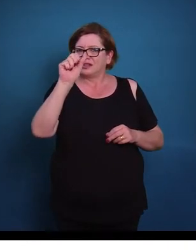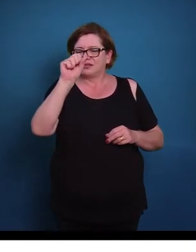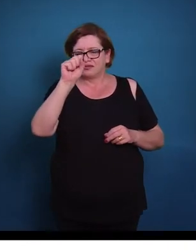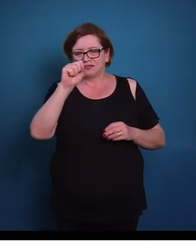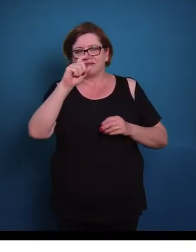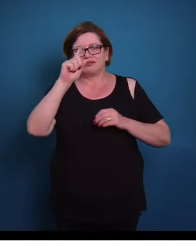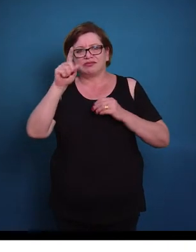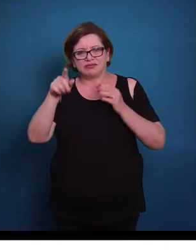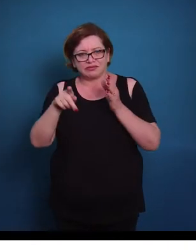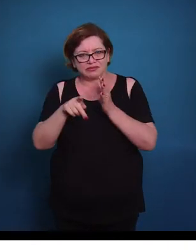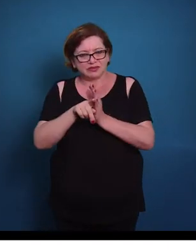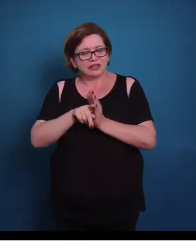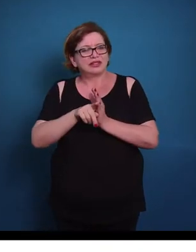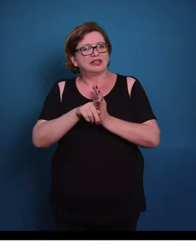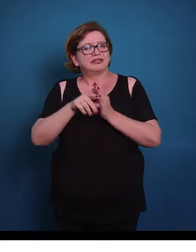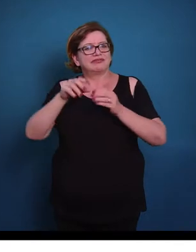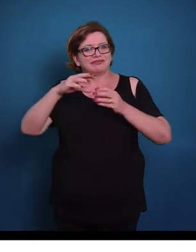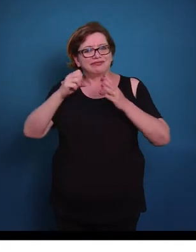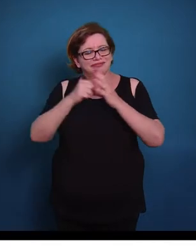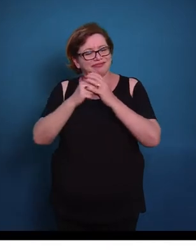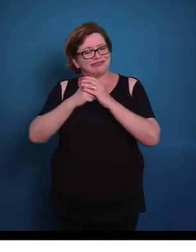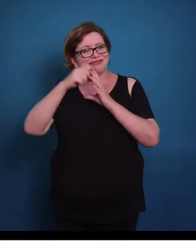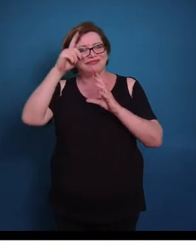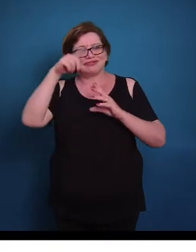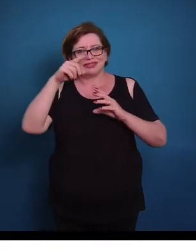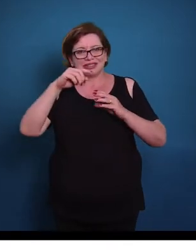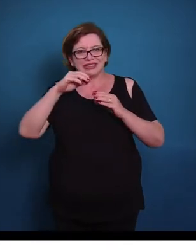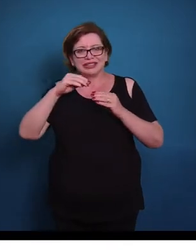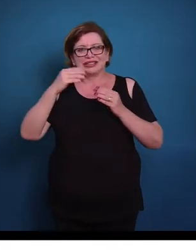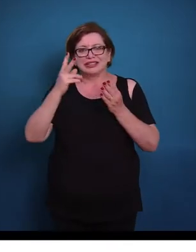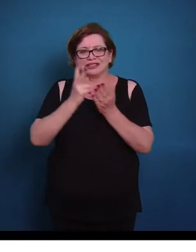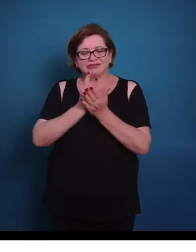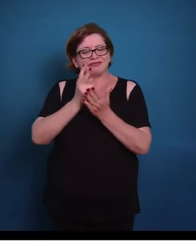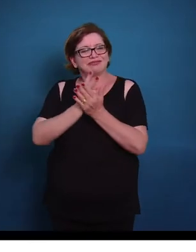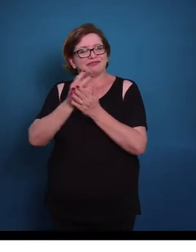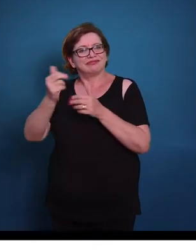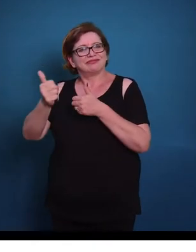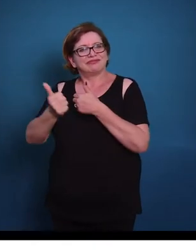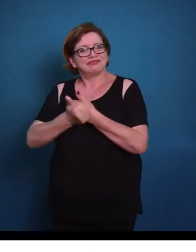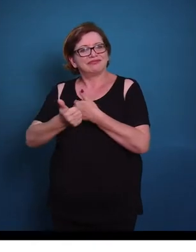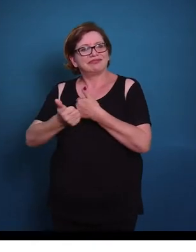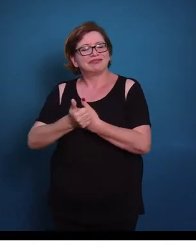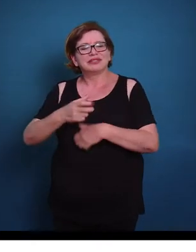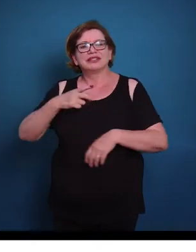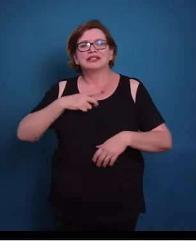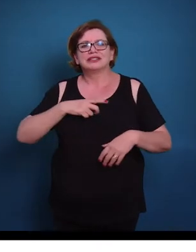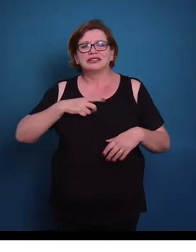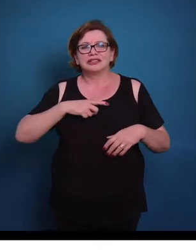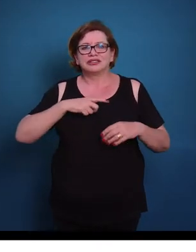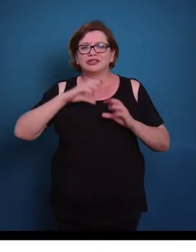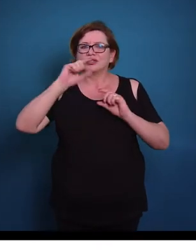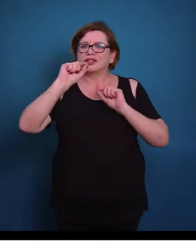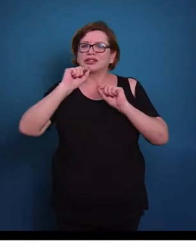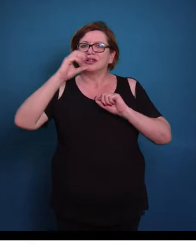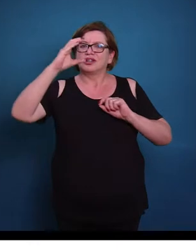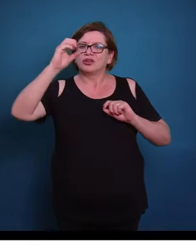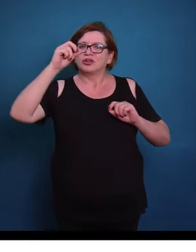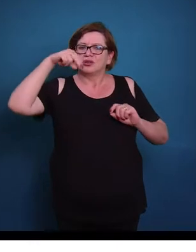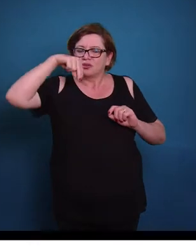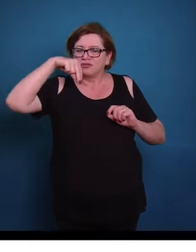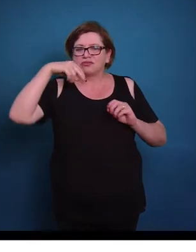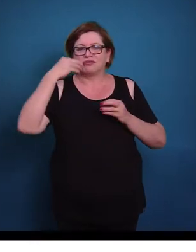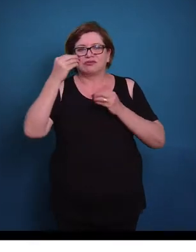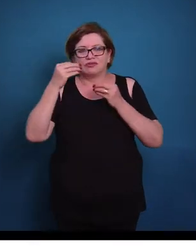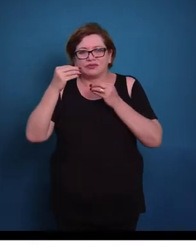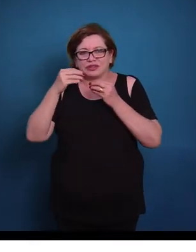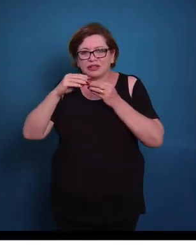célula. Então essas células são multinucleadas novamente. E em volta de cada uma dessas fibras nós vamos ter esse tecido conjuntivo. Então esse tecido